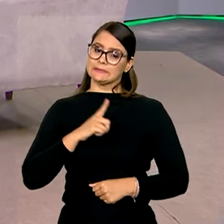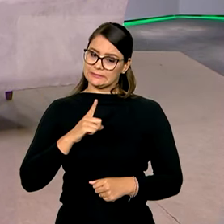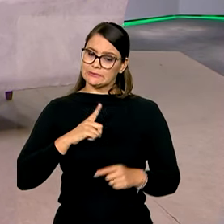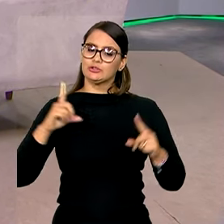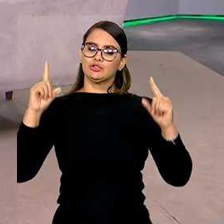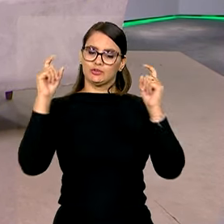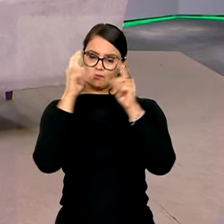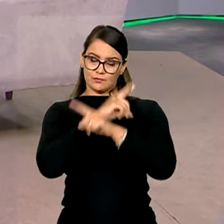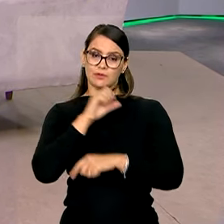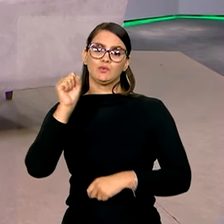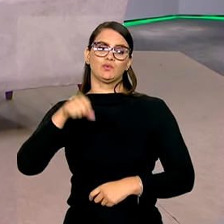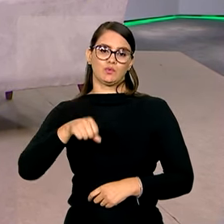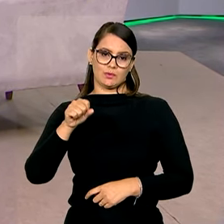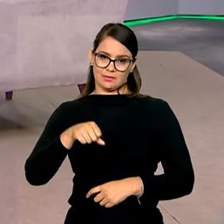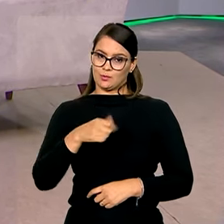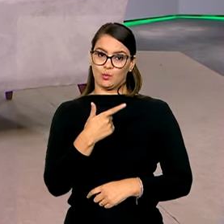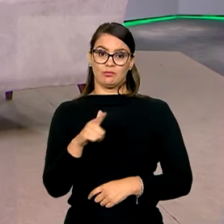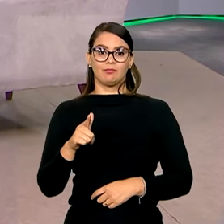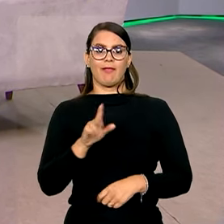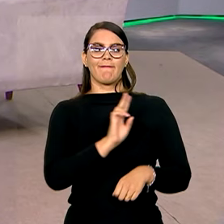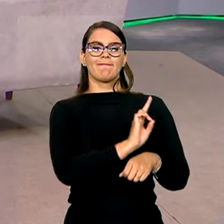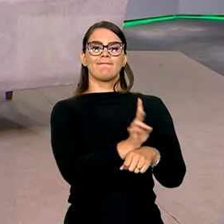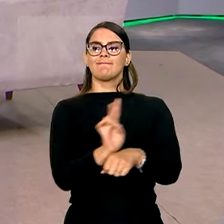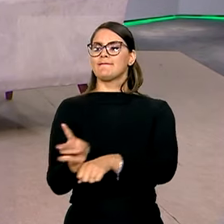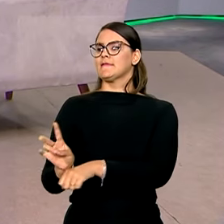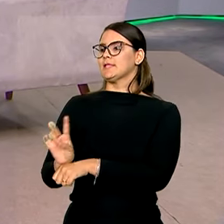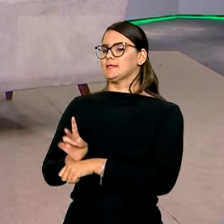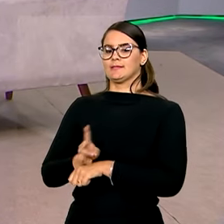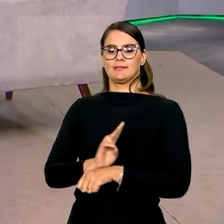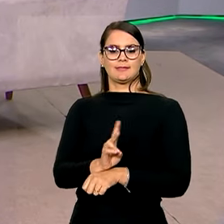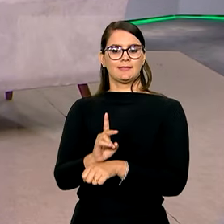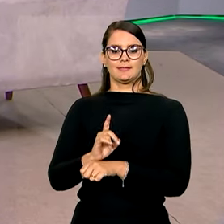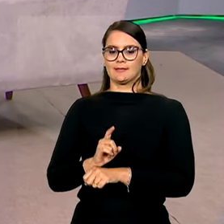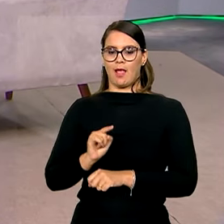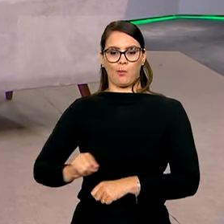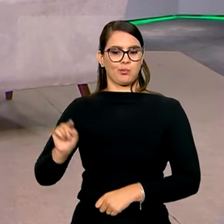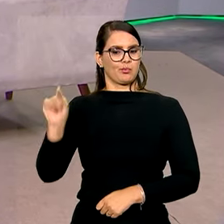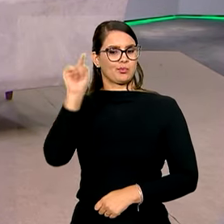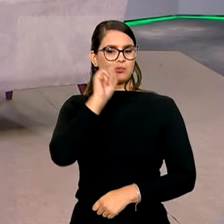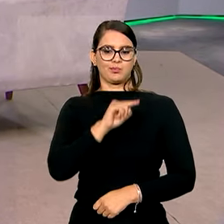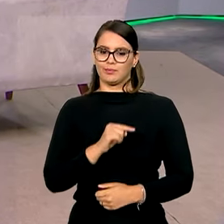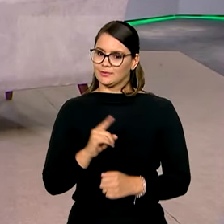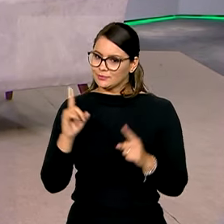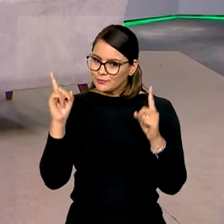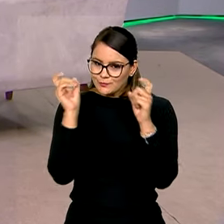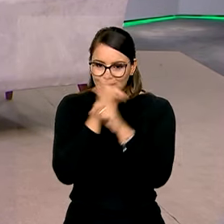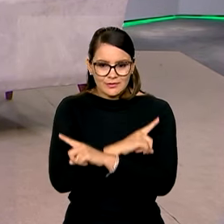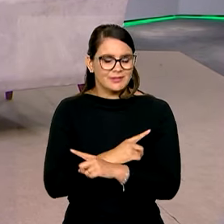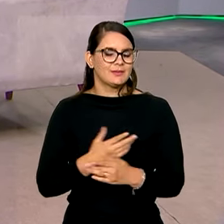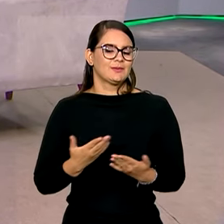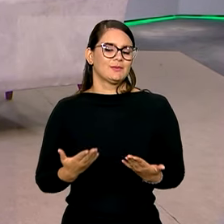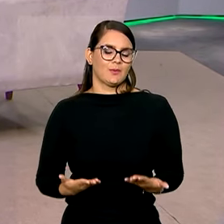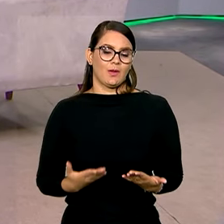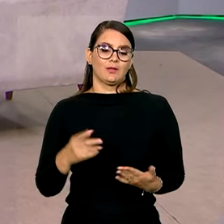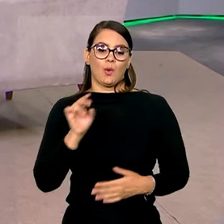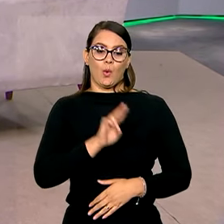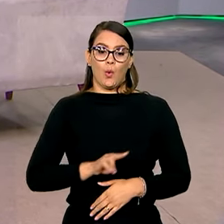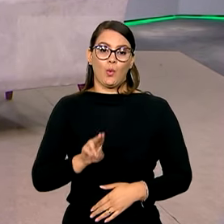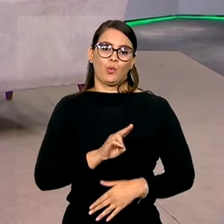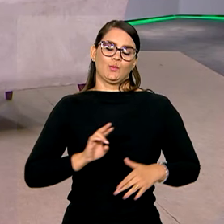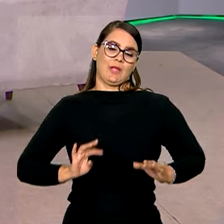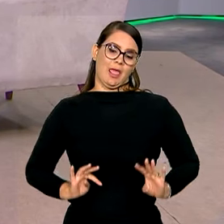dificuldade. Nós não temos fiscais para estar em todas as esquinas e todos os cantos da Amazônia. O que a gente faz é usar da